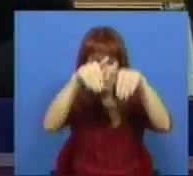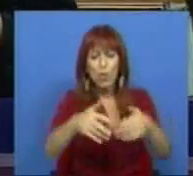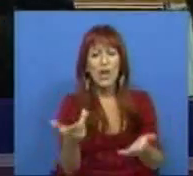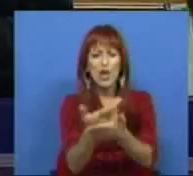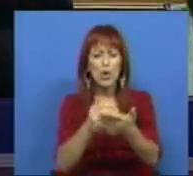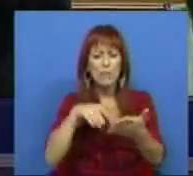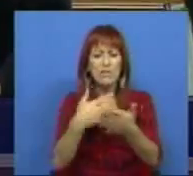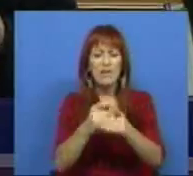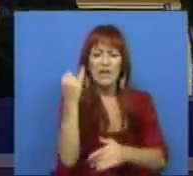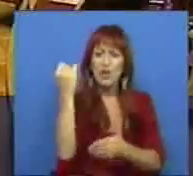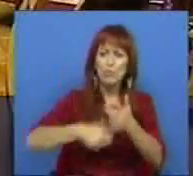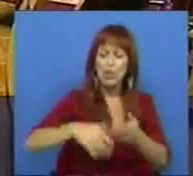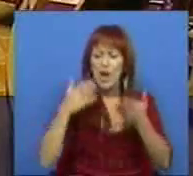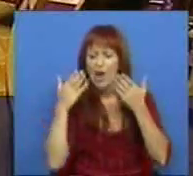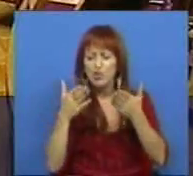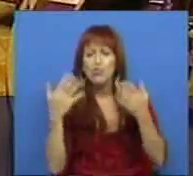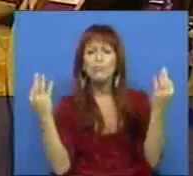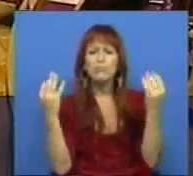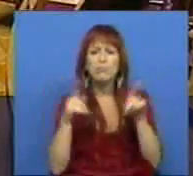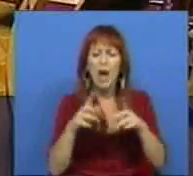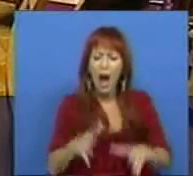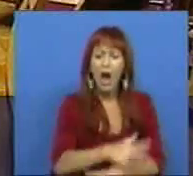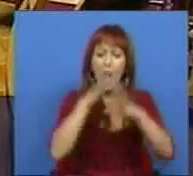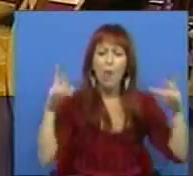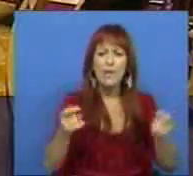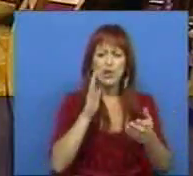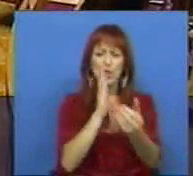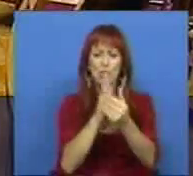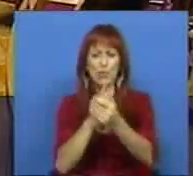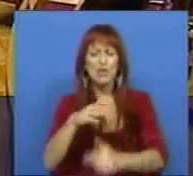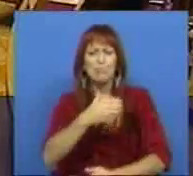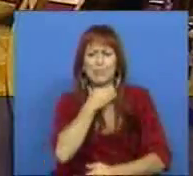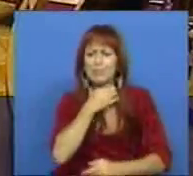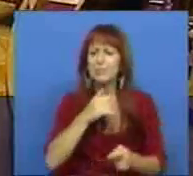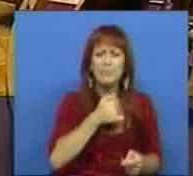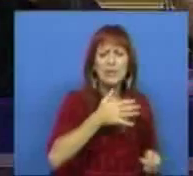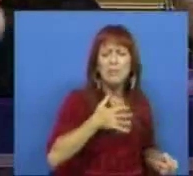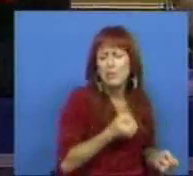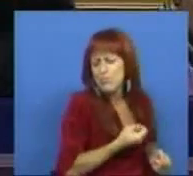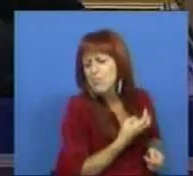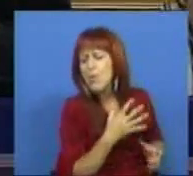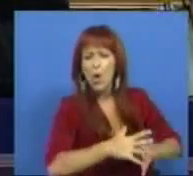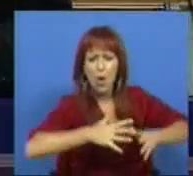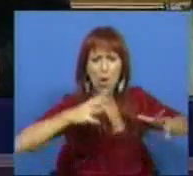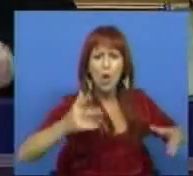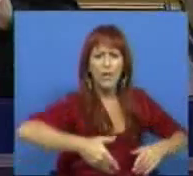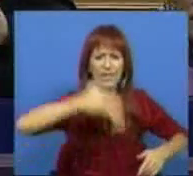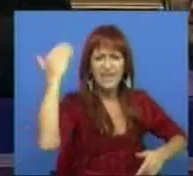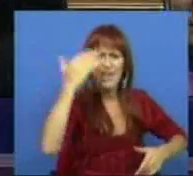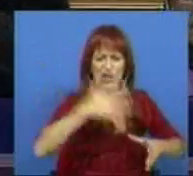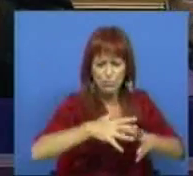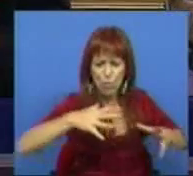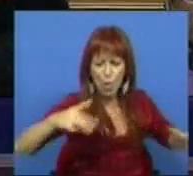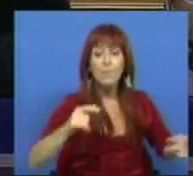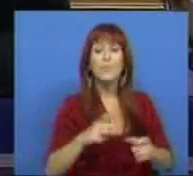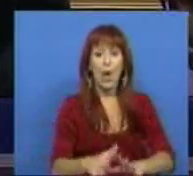economia, é um imposto que contribuirá para o aumento dos processos de falência de empresas que se têm multiplicado nos últimos dias e,